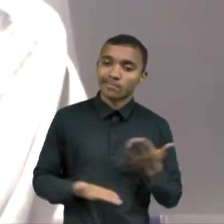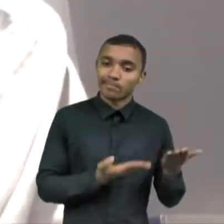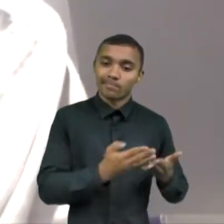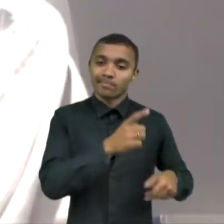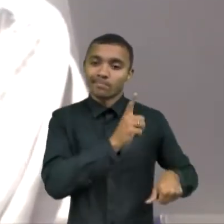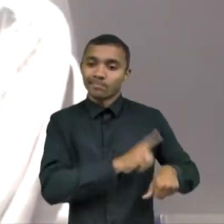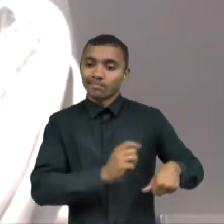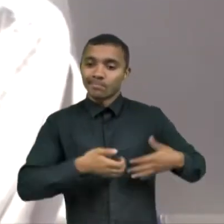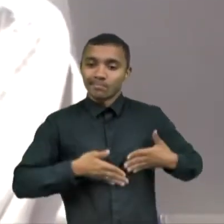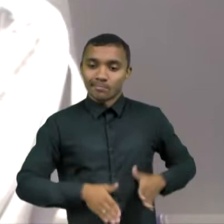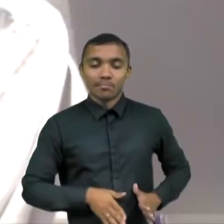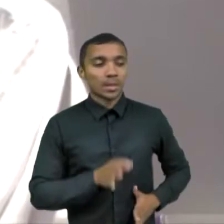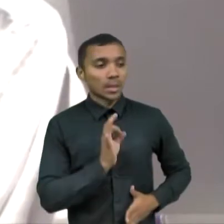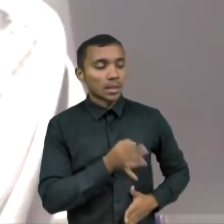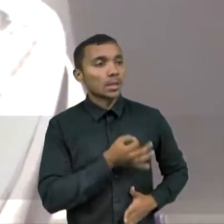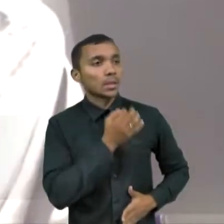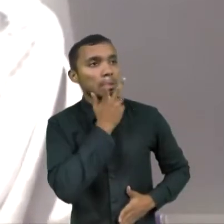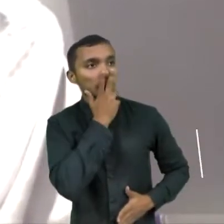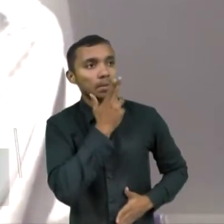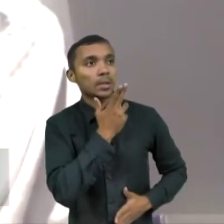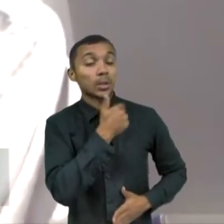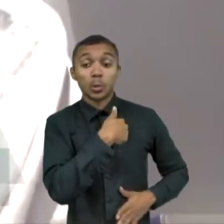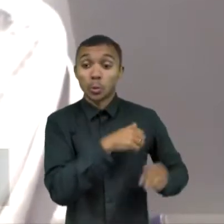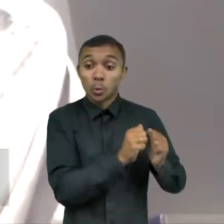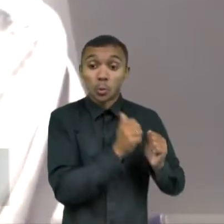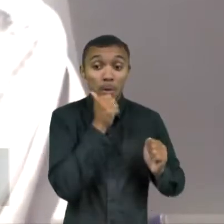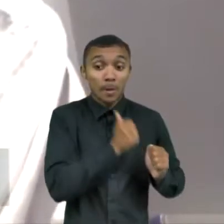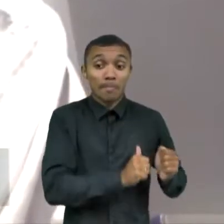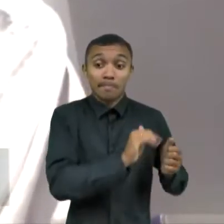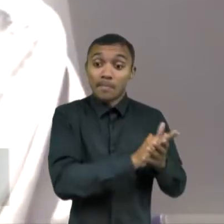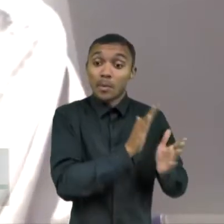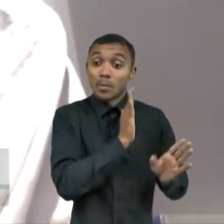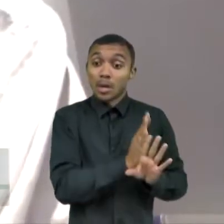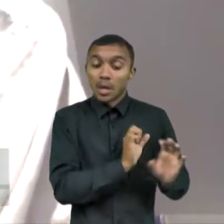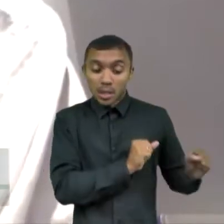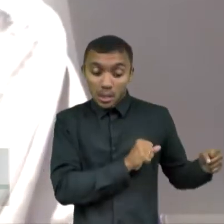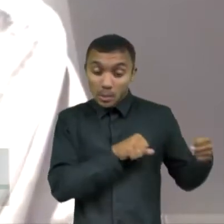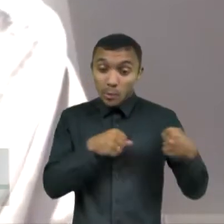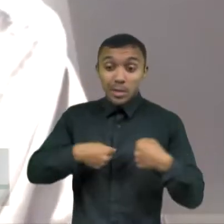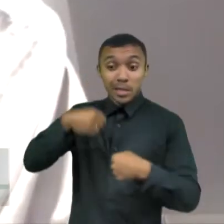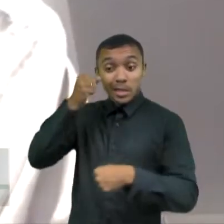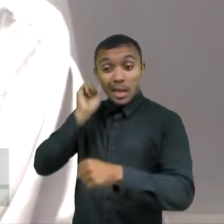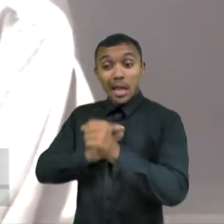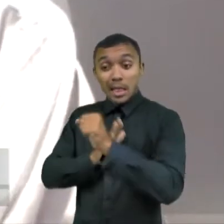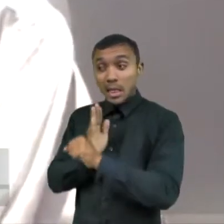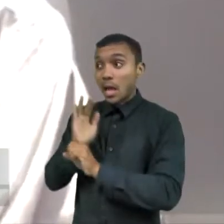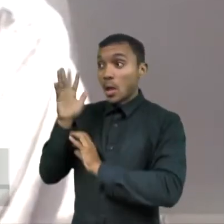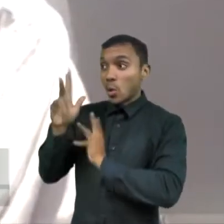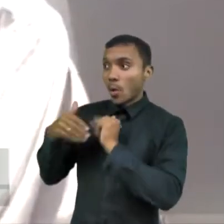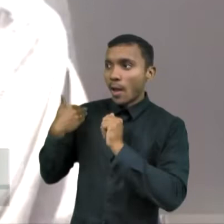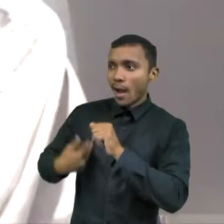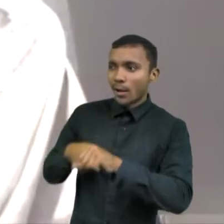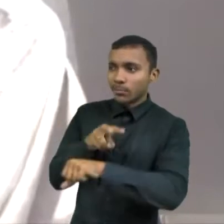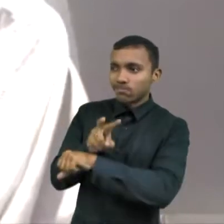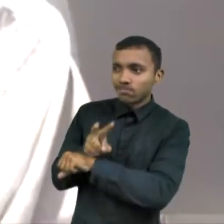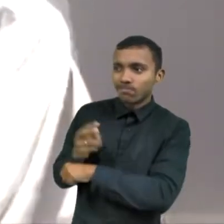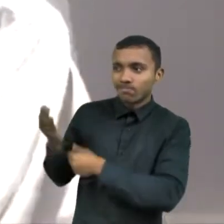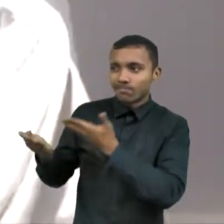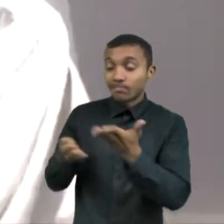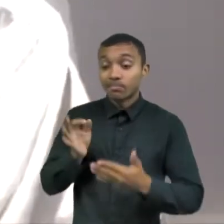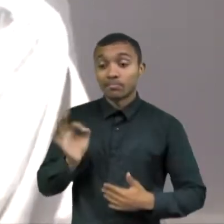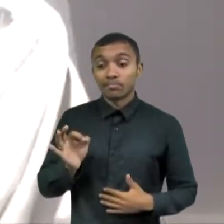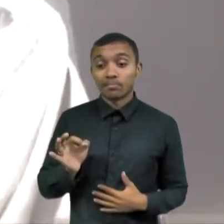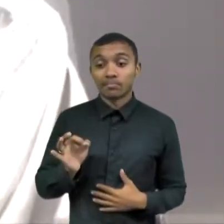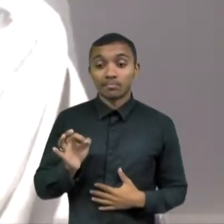minha mesmo, tinha combinado com a esposa, para fazer de tudo, para poder participar de todos os momentos. Como tudo, nem